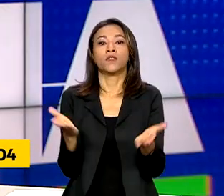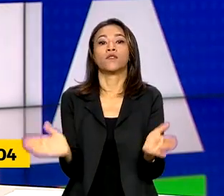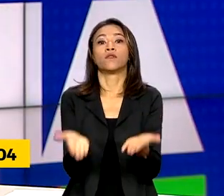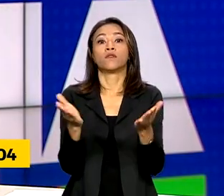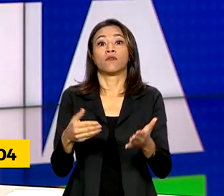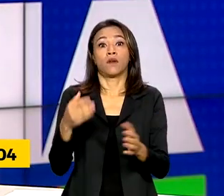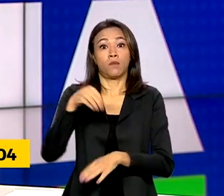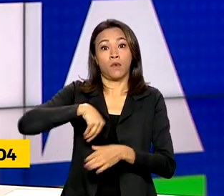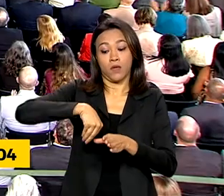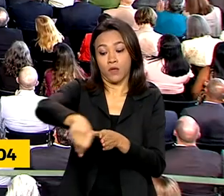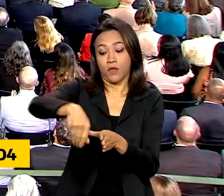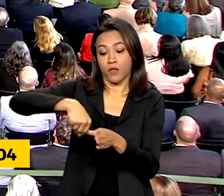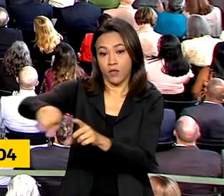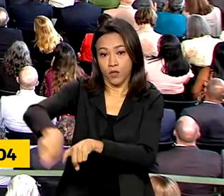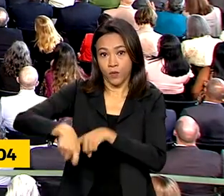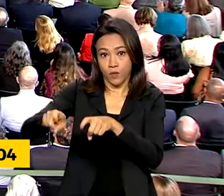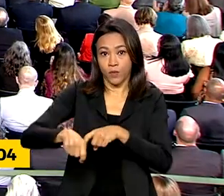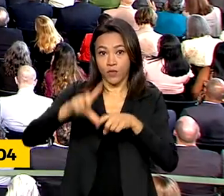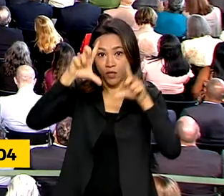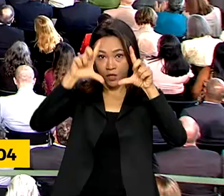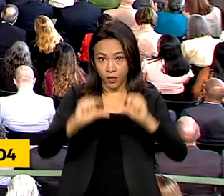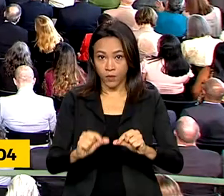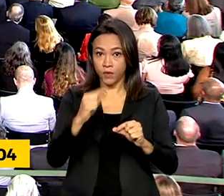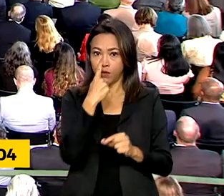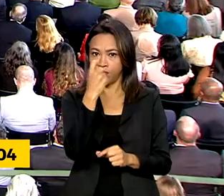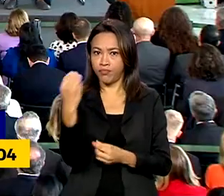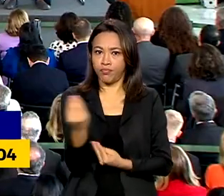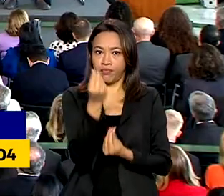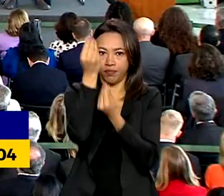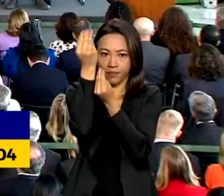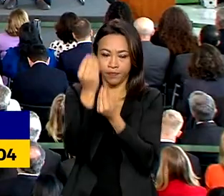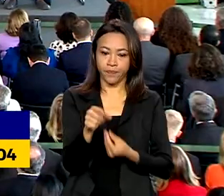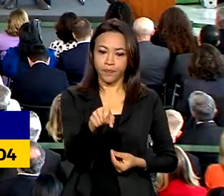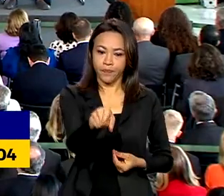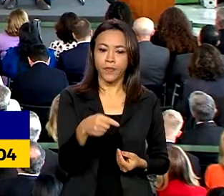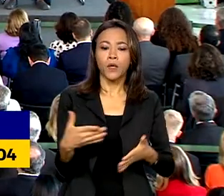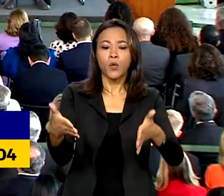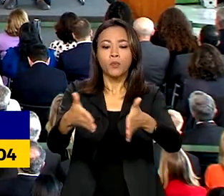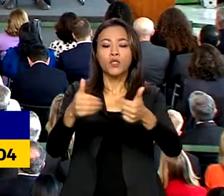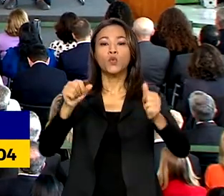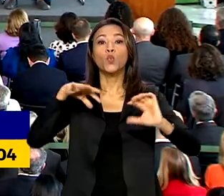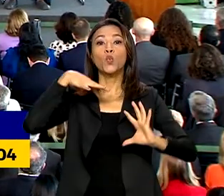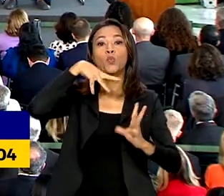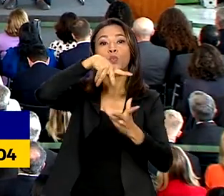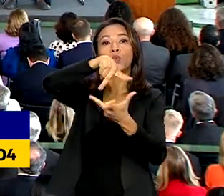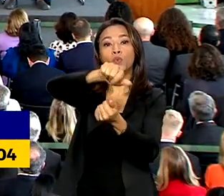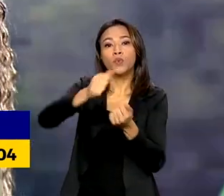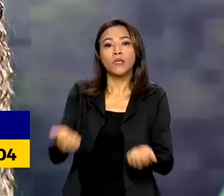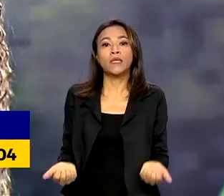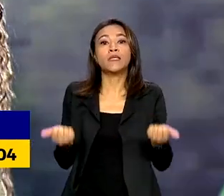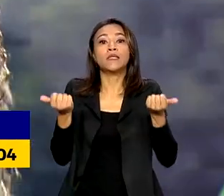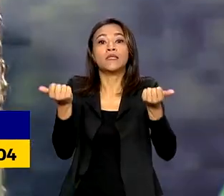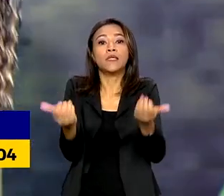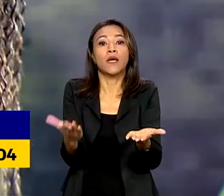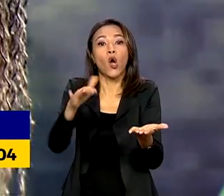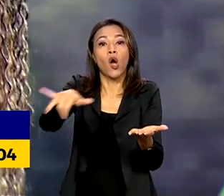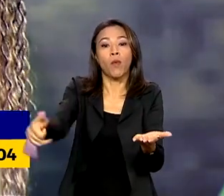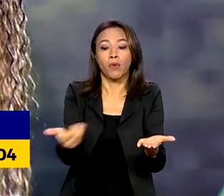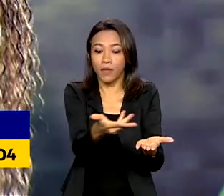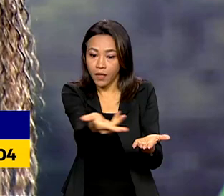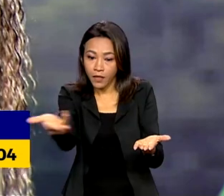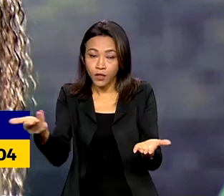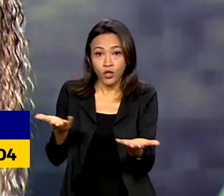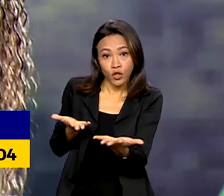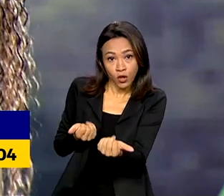carbono. O pedido parece simples. Um mundo que dê oportunidade de existência para jovens como a